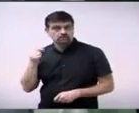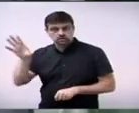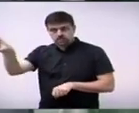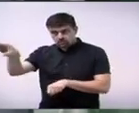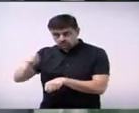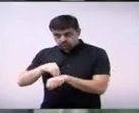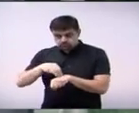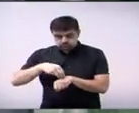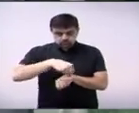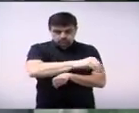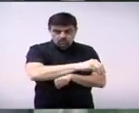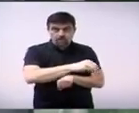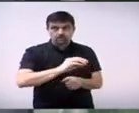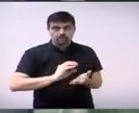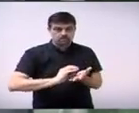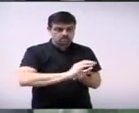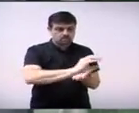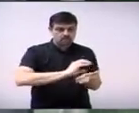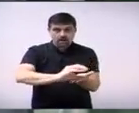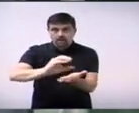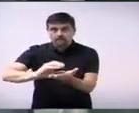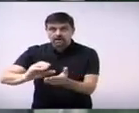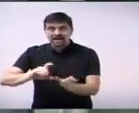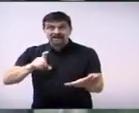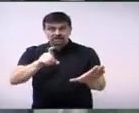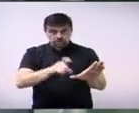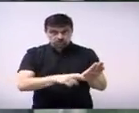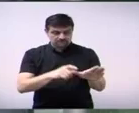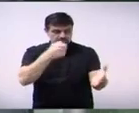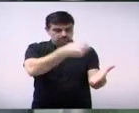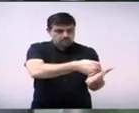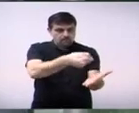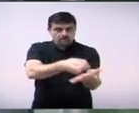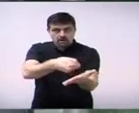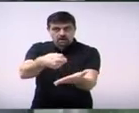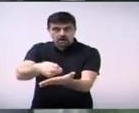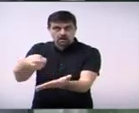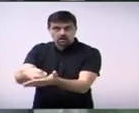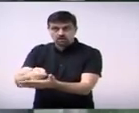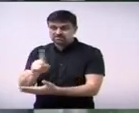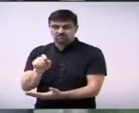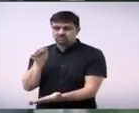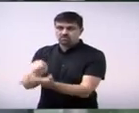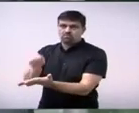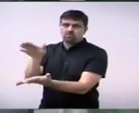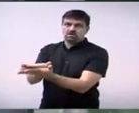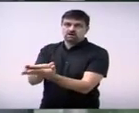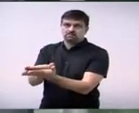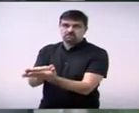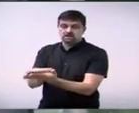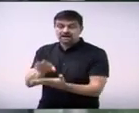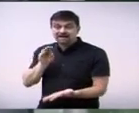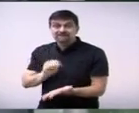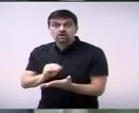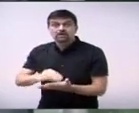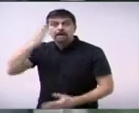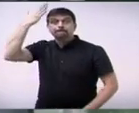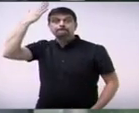caracterizado como um crime e não havendo este componente jurídico